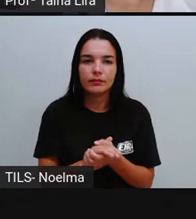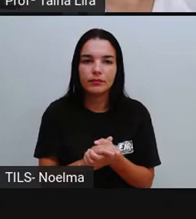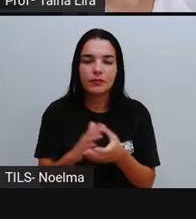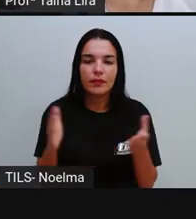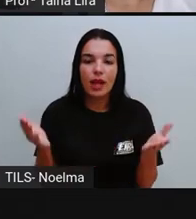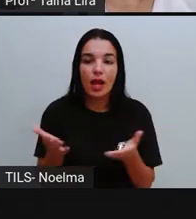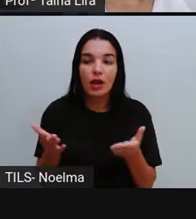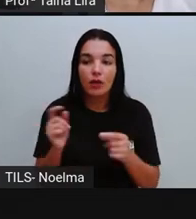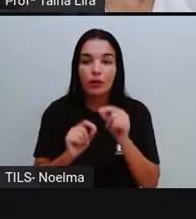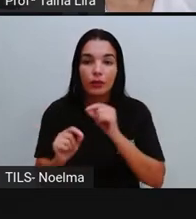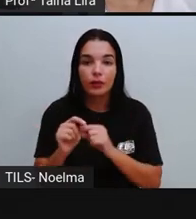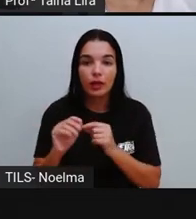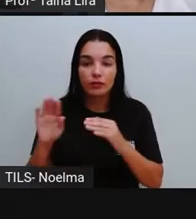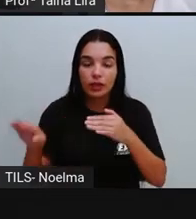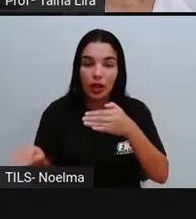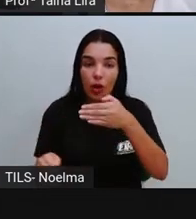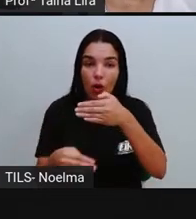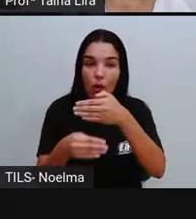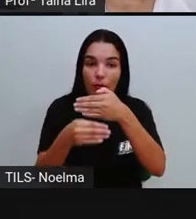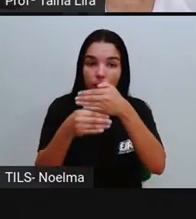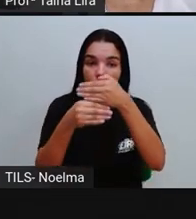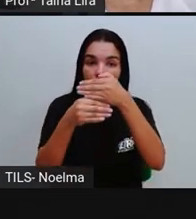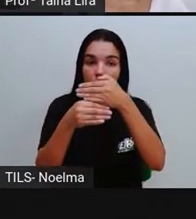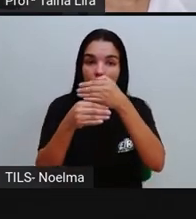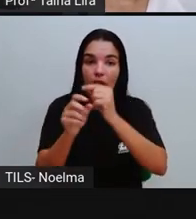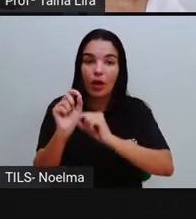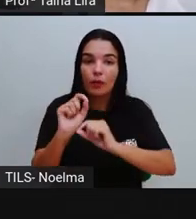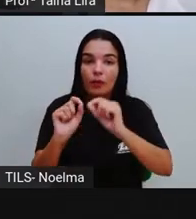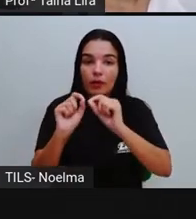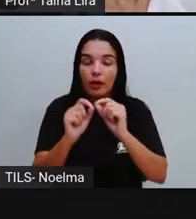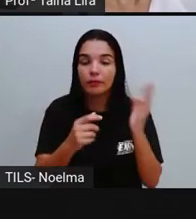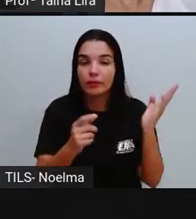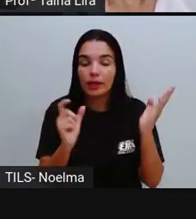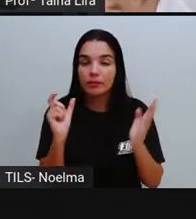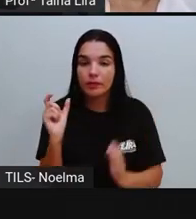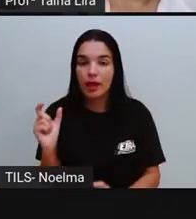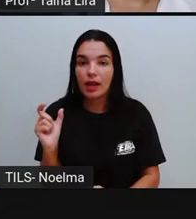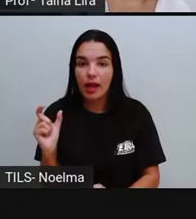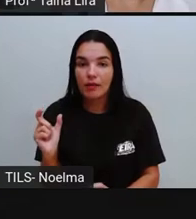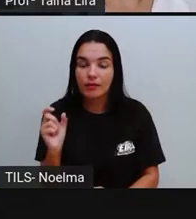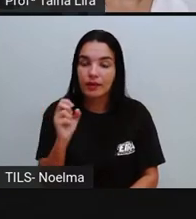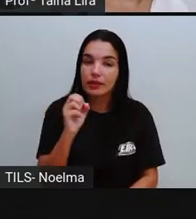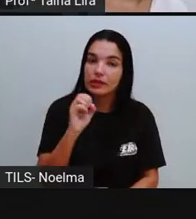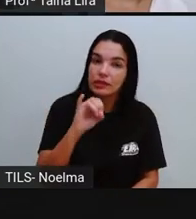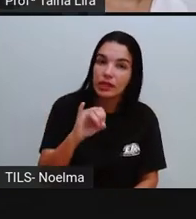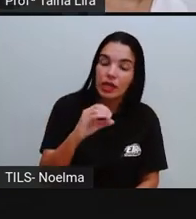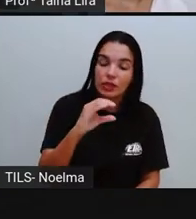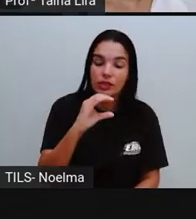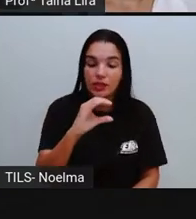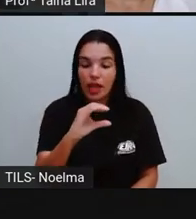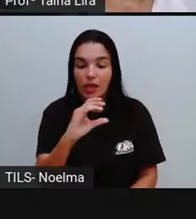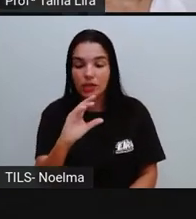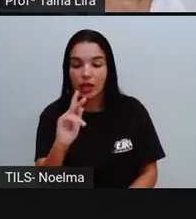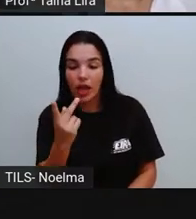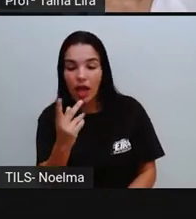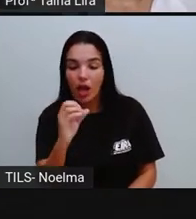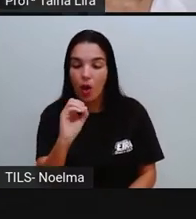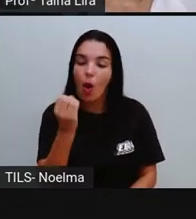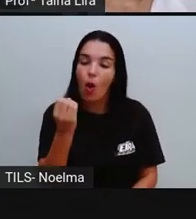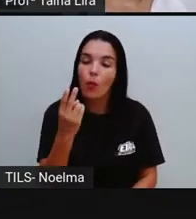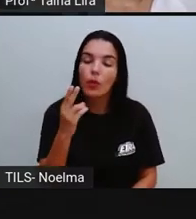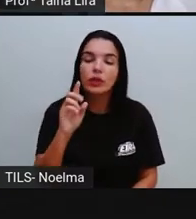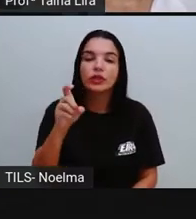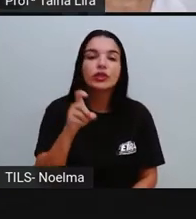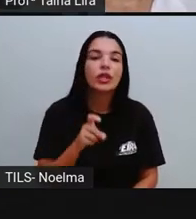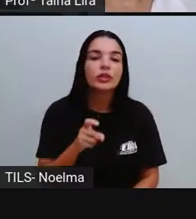Agora, A gente vai completar aqui, Tá? Essas palavras, Com X ou com CH, Tá bom? Então, A